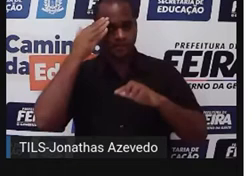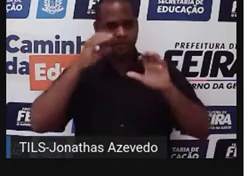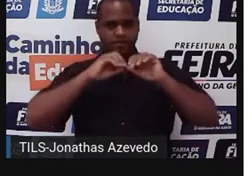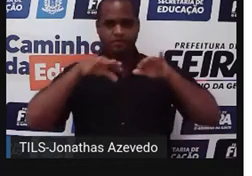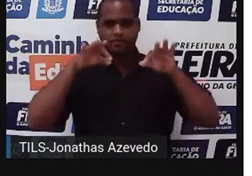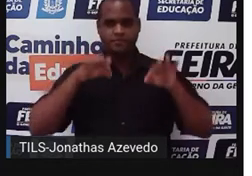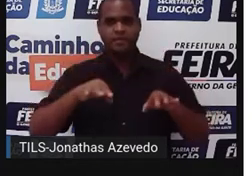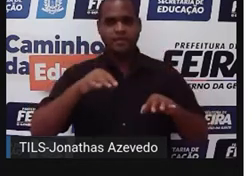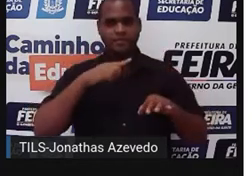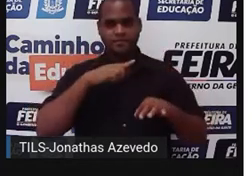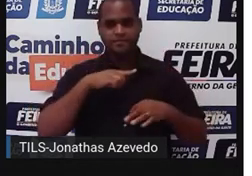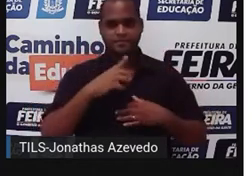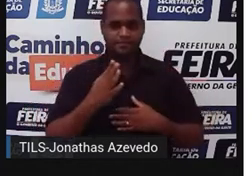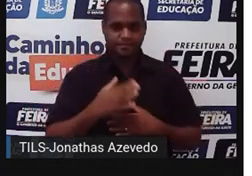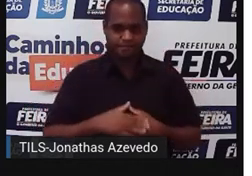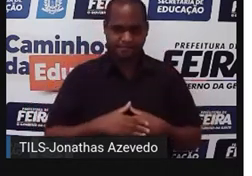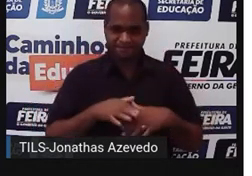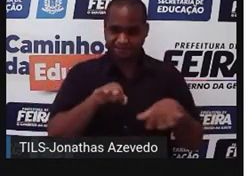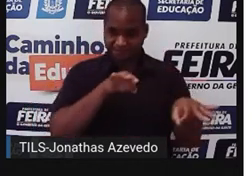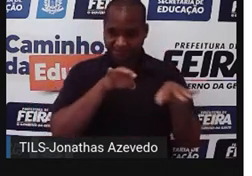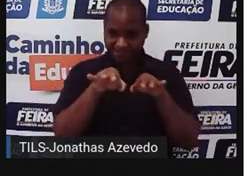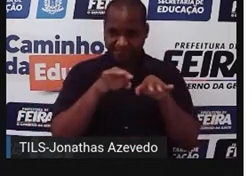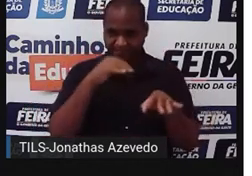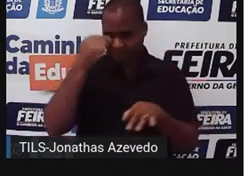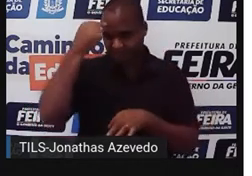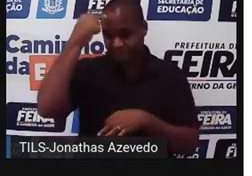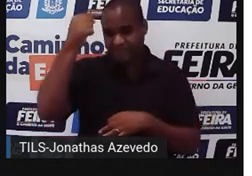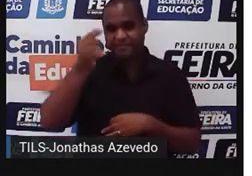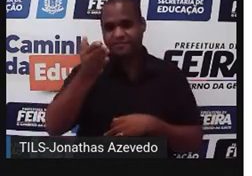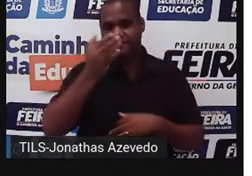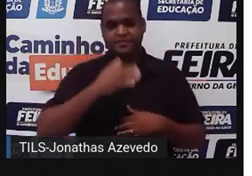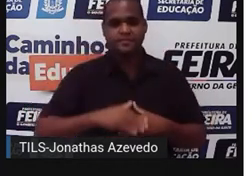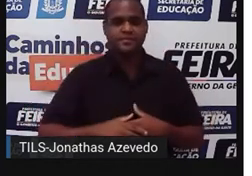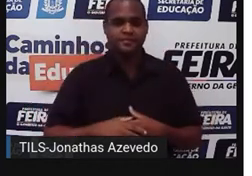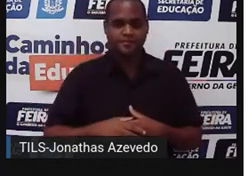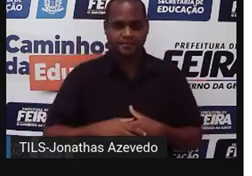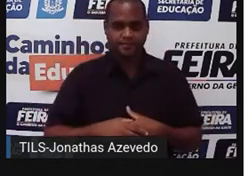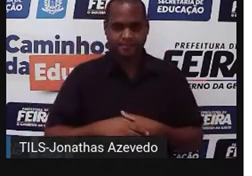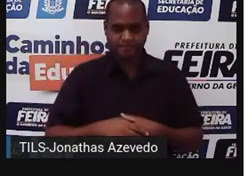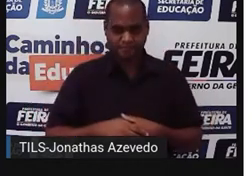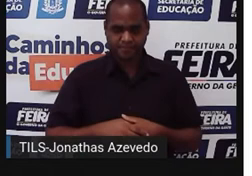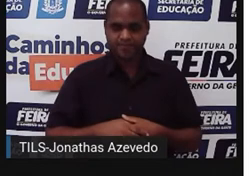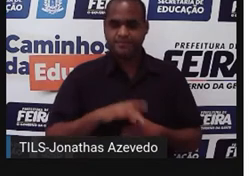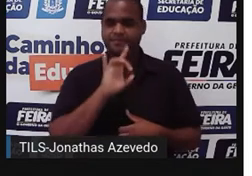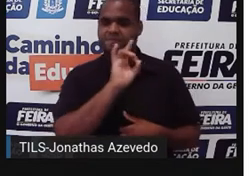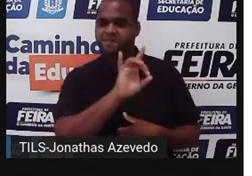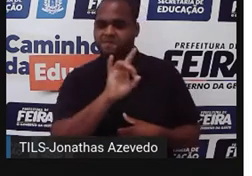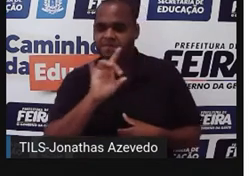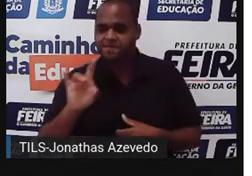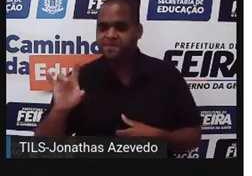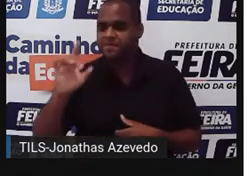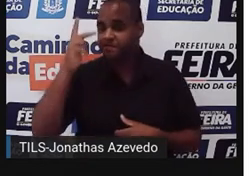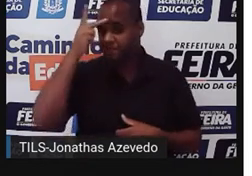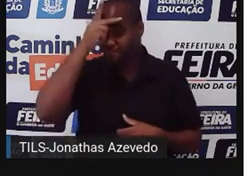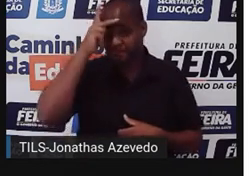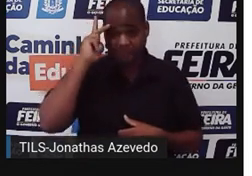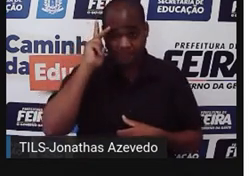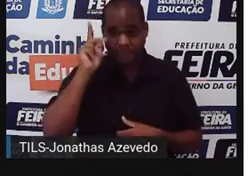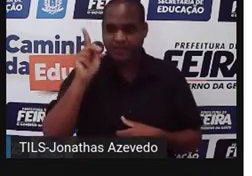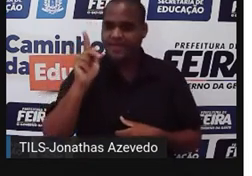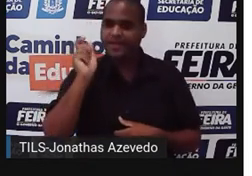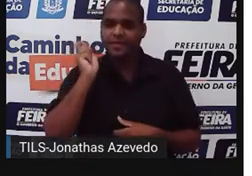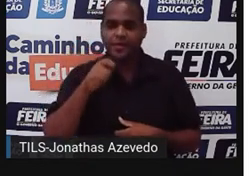certa. Olha só. Eu organizei as minhas ideias assim. Bom, cada pessoa pescou um peixe,